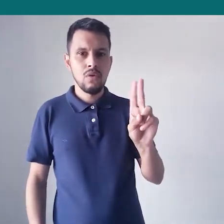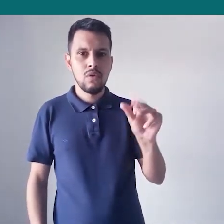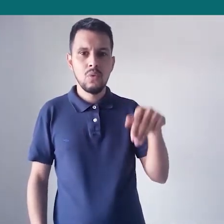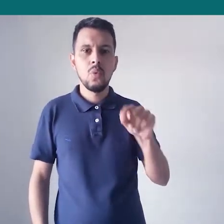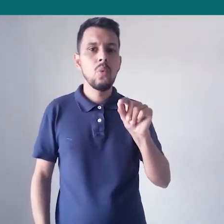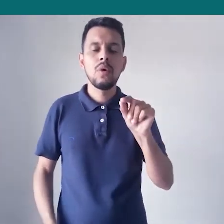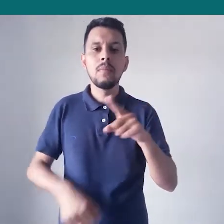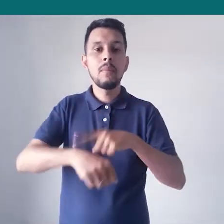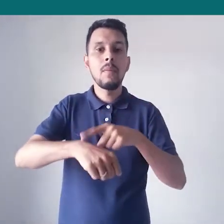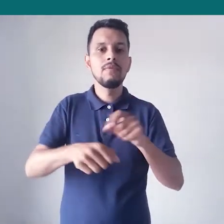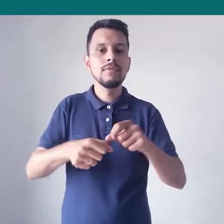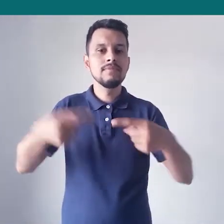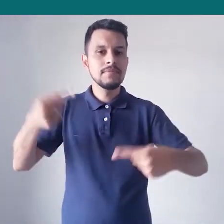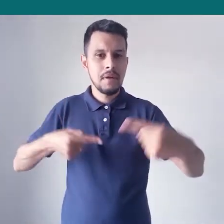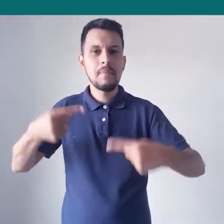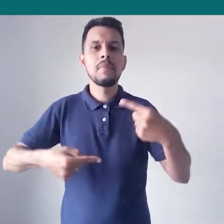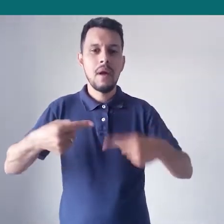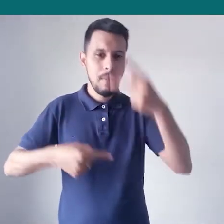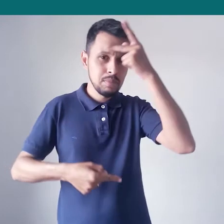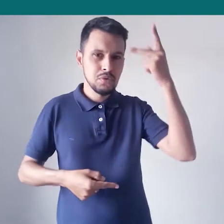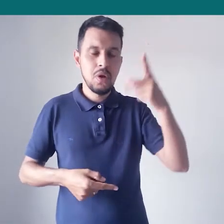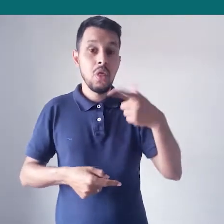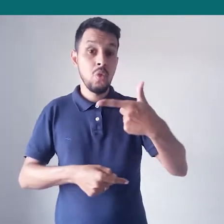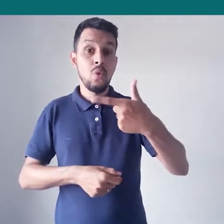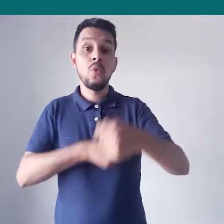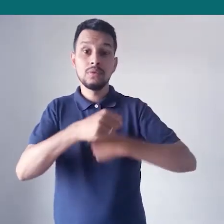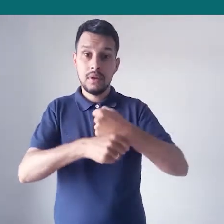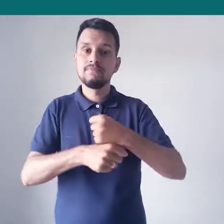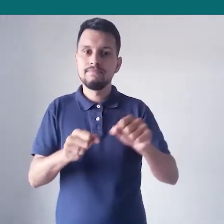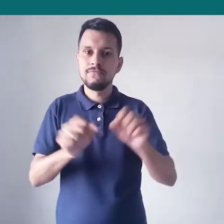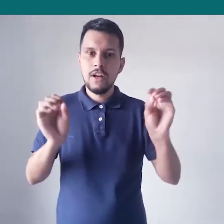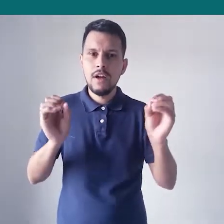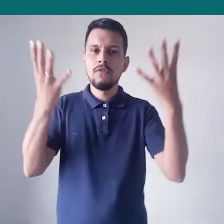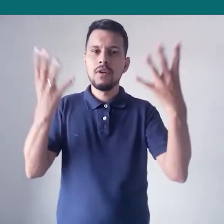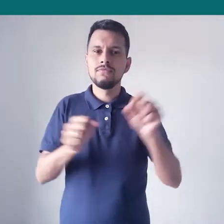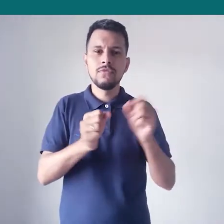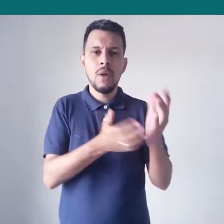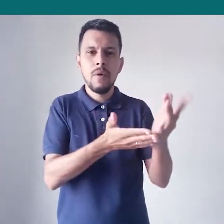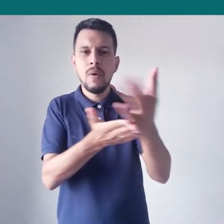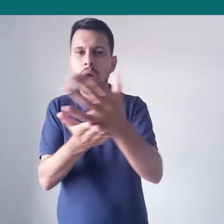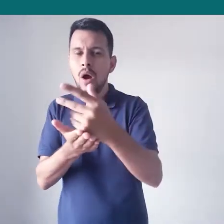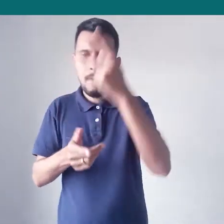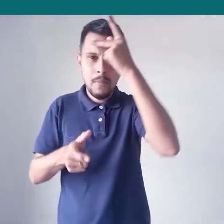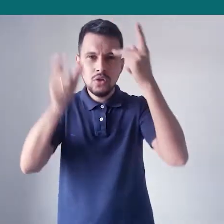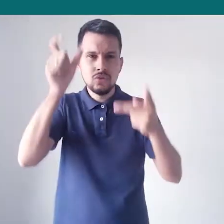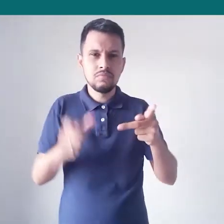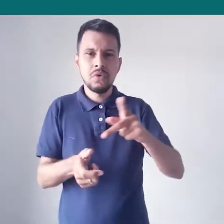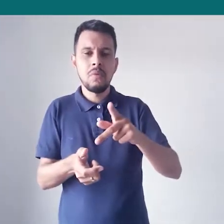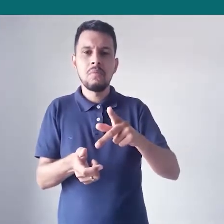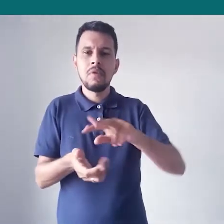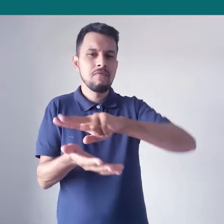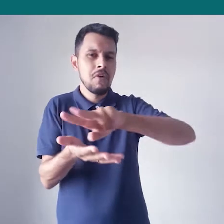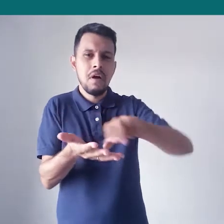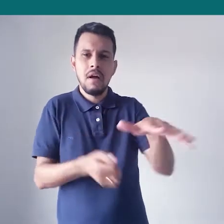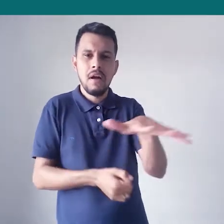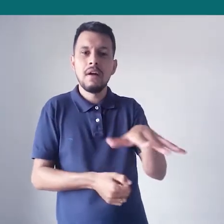rede. É um evento que acontece a cada dois anos e que reúne profissionais de diferentes áreas, incluindo profissionais e